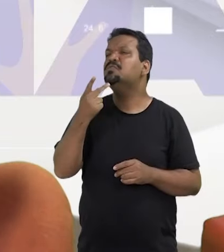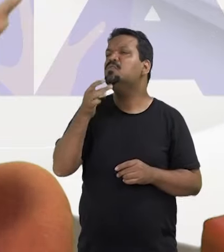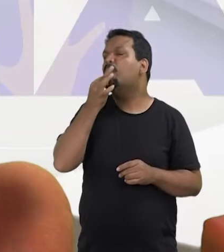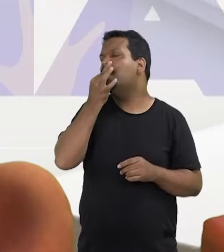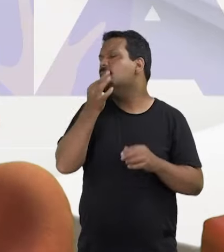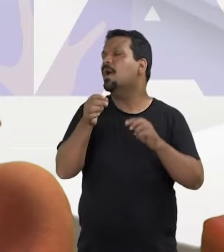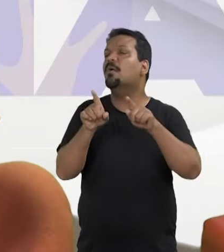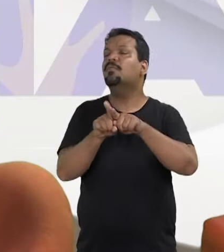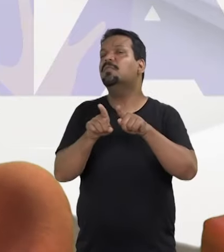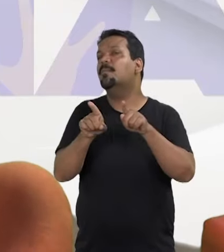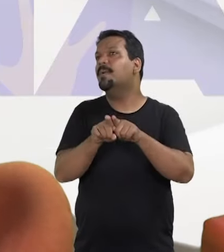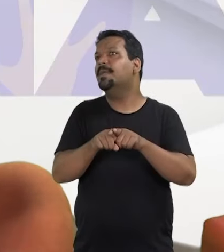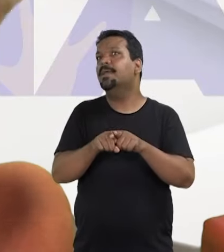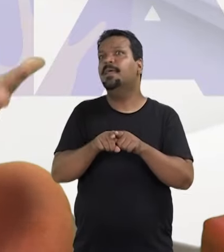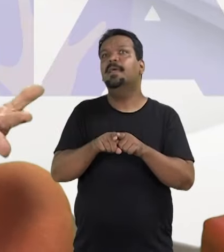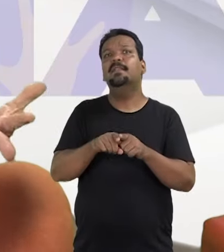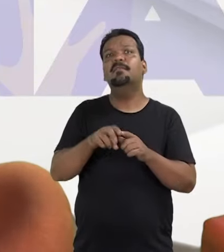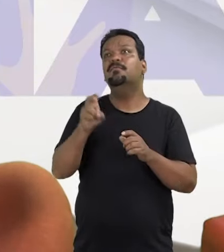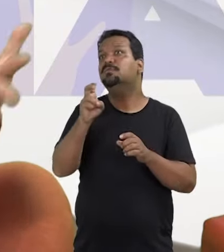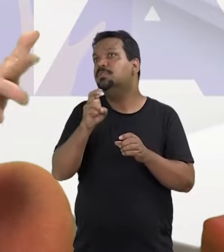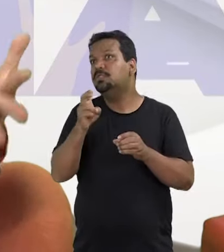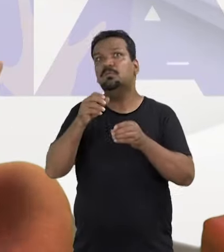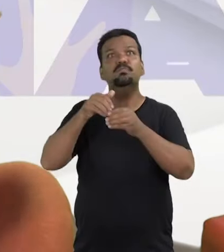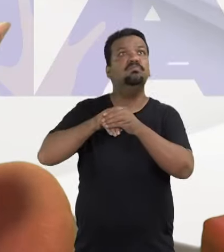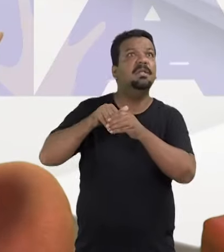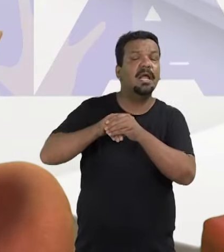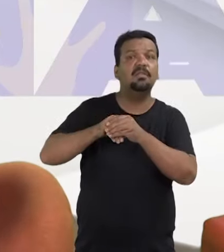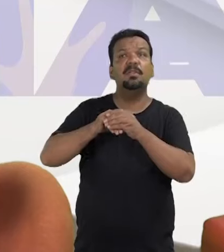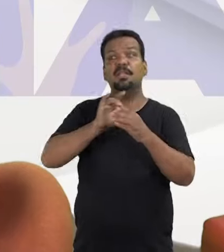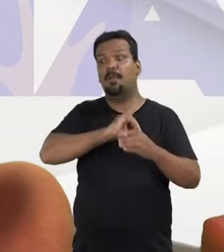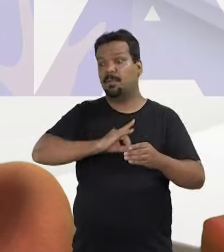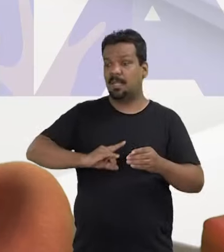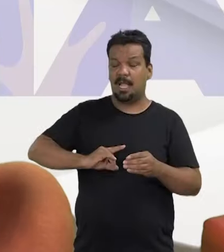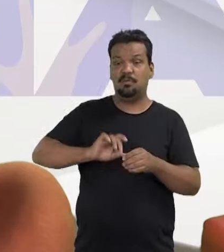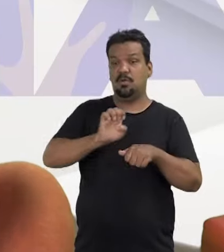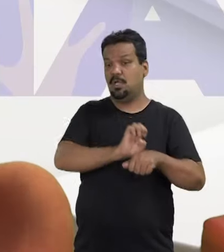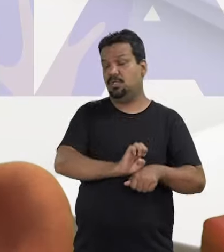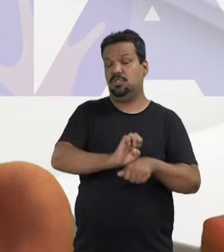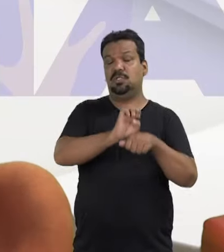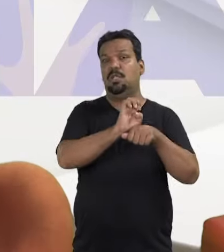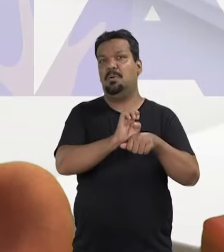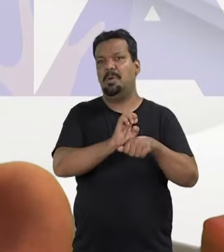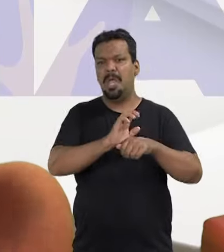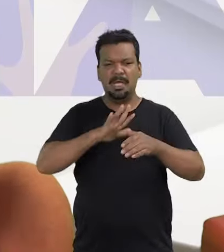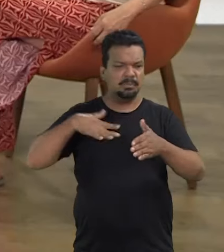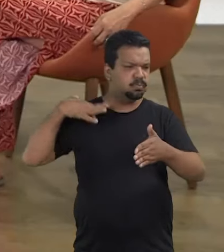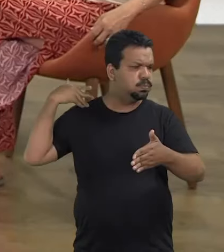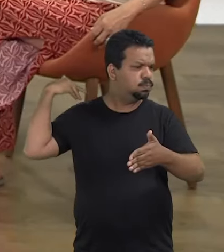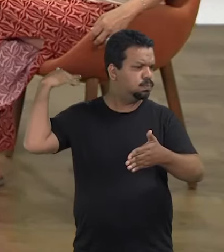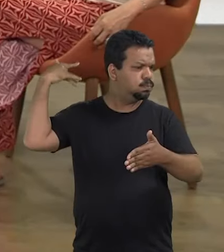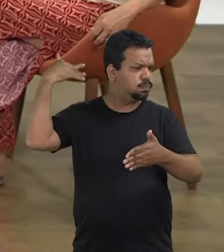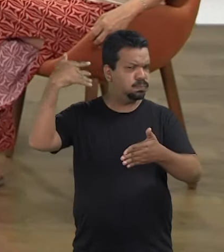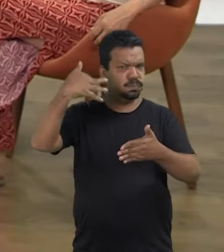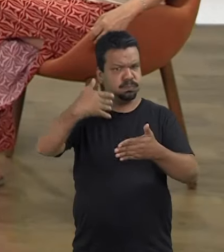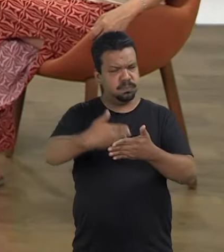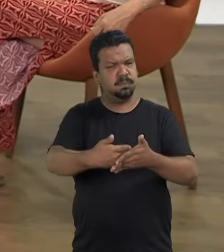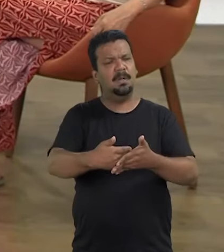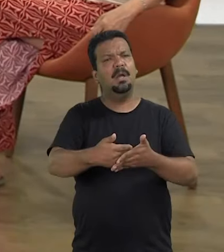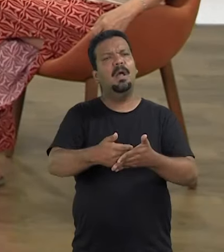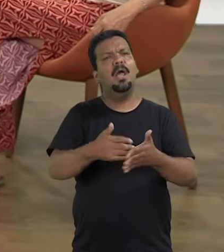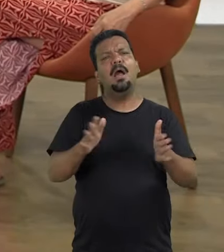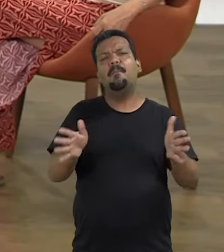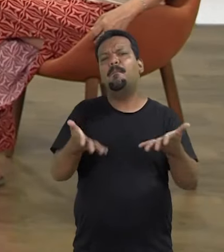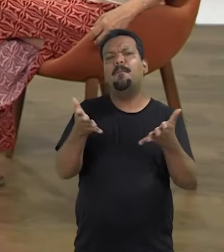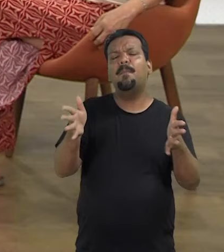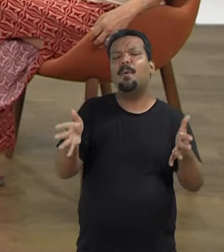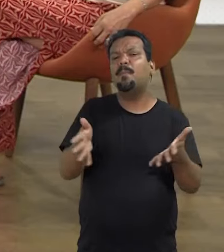queria, a sua opinião também, cinco mandatas de deputada estadual. Essa trajetória dela